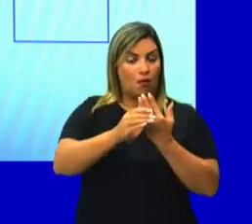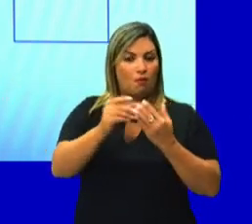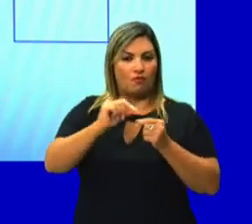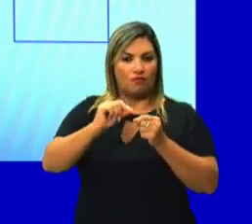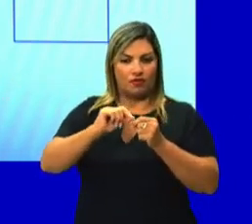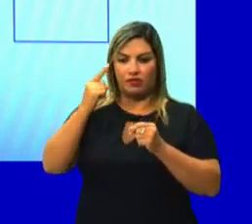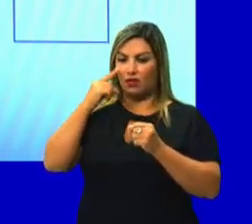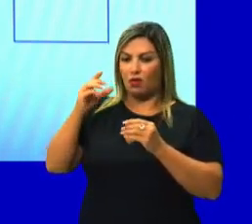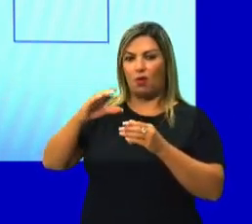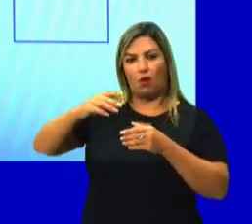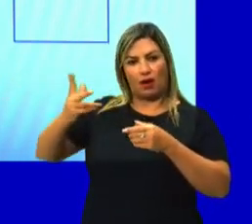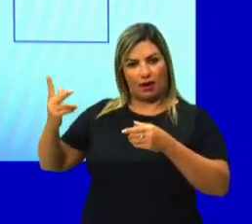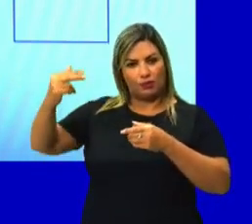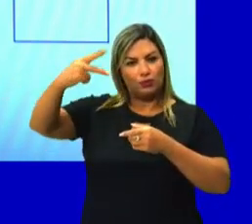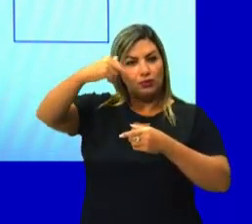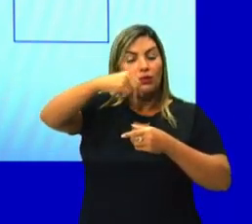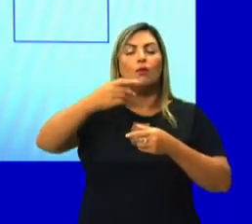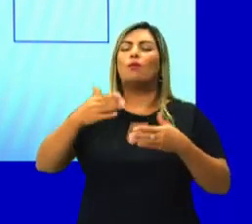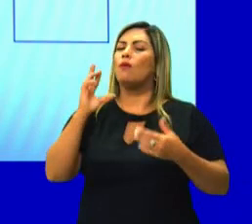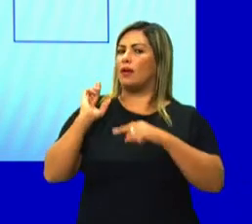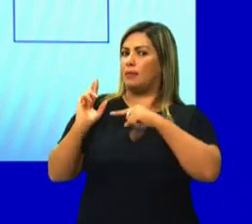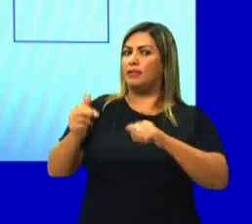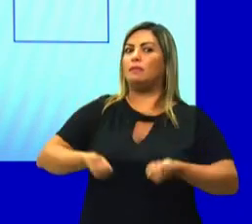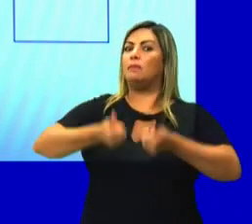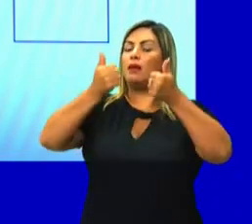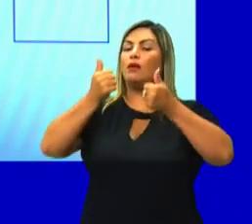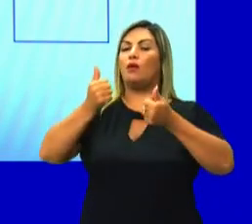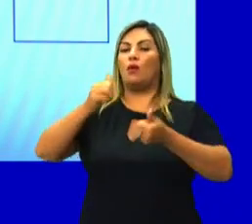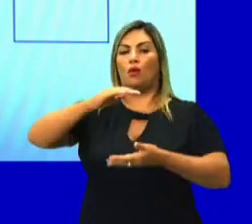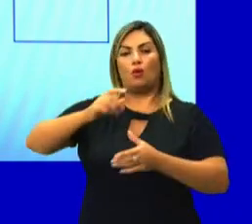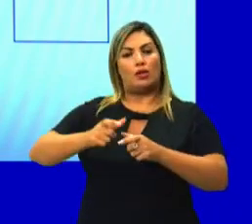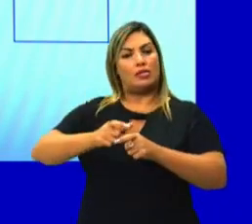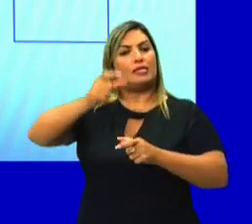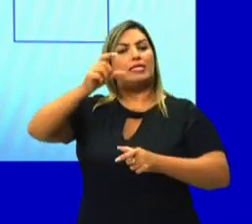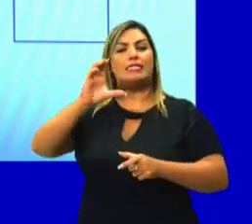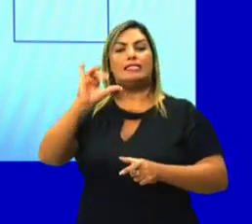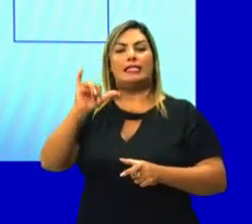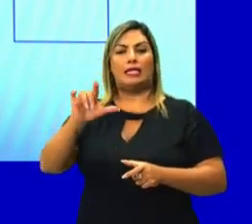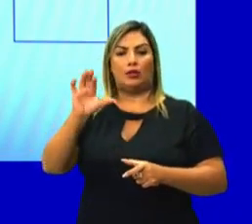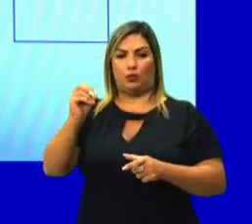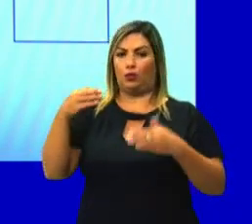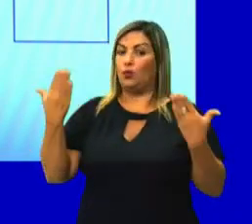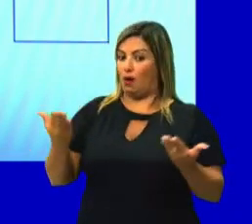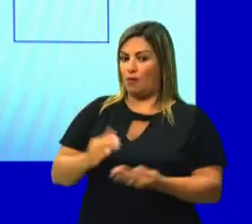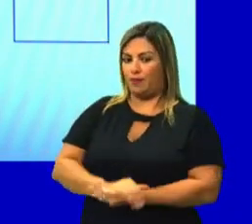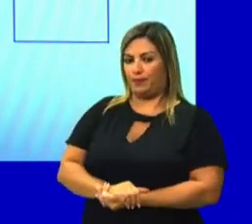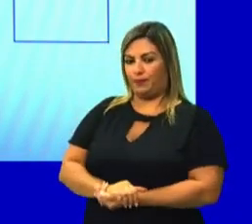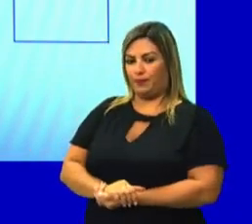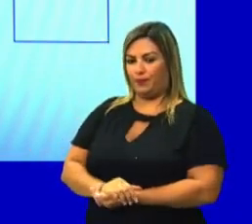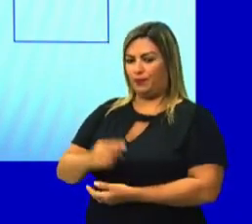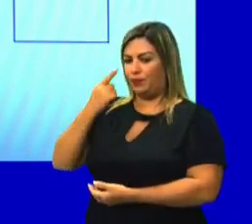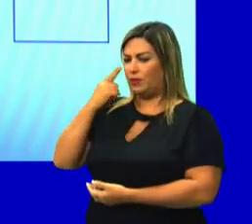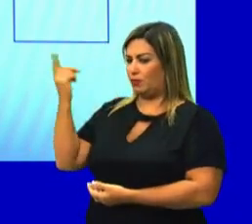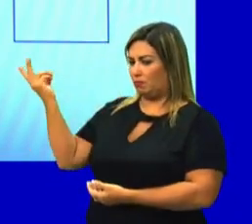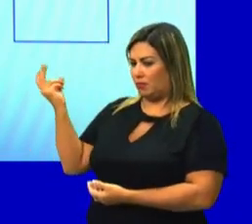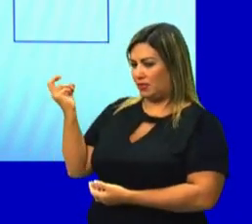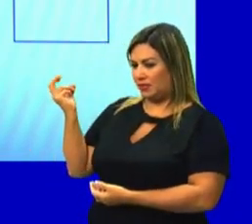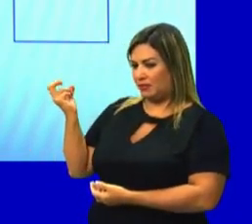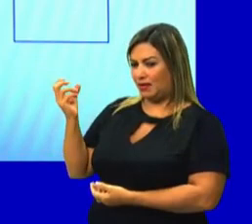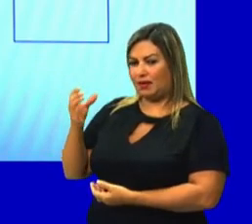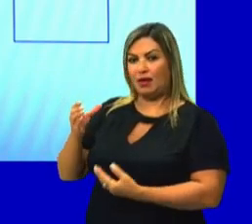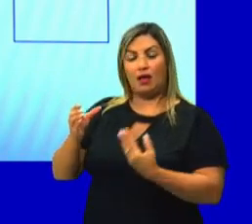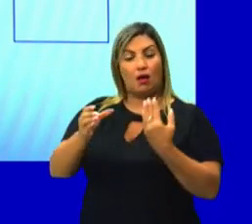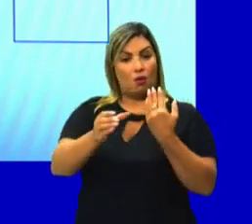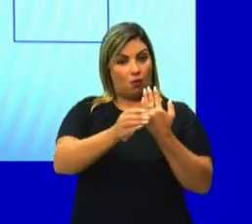e quais dessas opções aqui vão representar melhor a planificação? Aqui, gente pode ver, então, que como é um